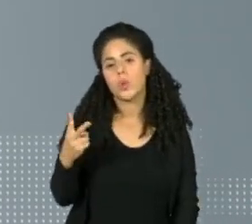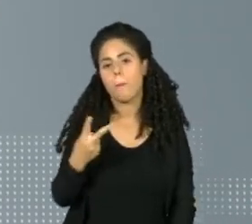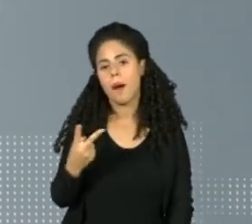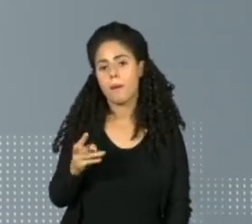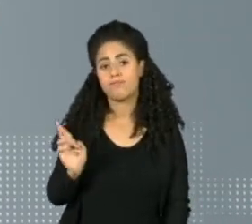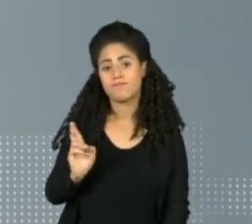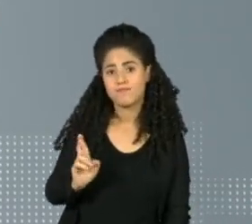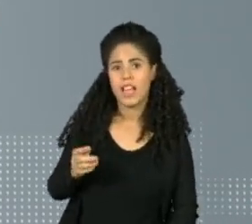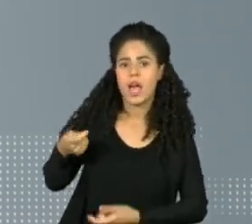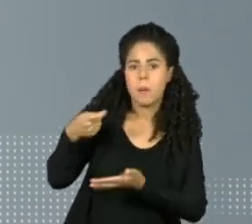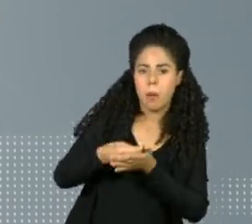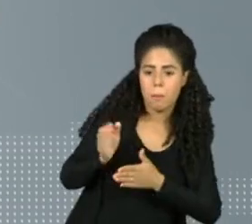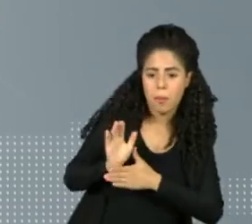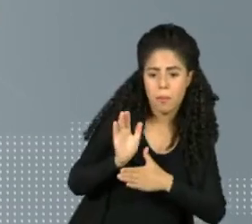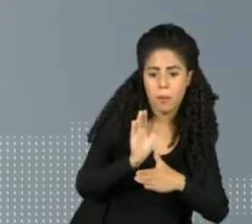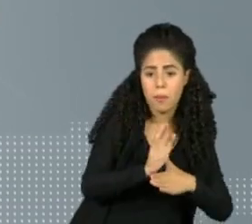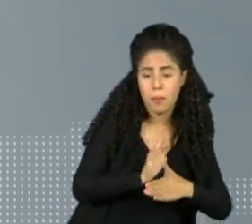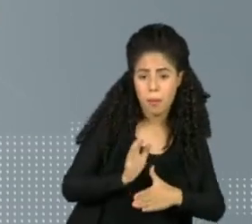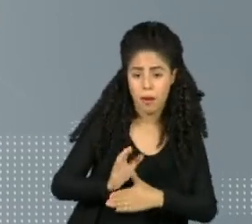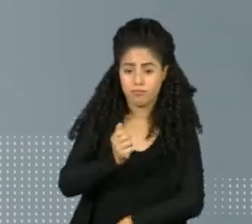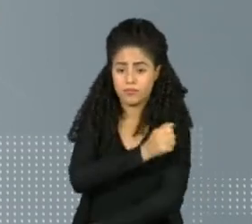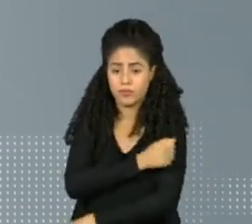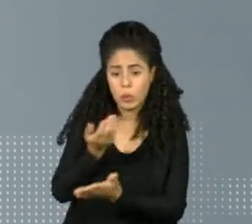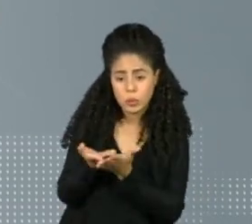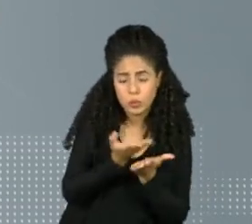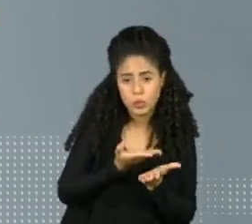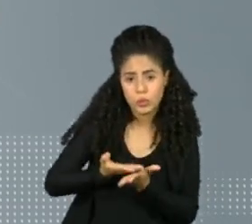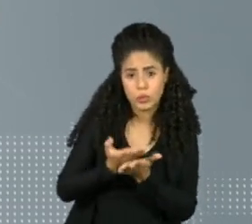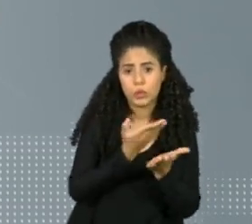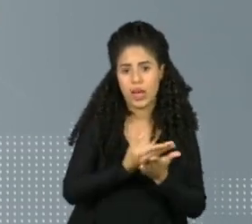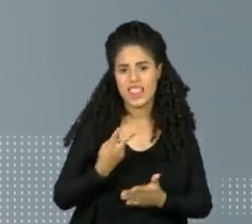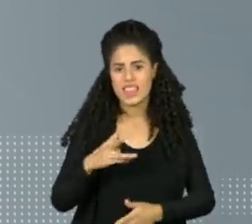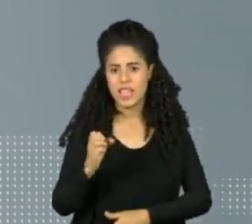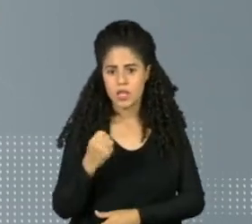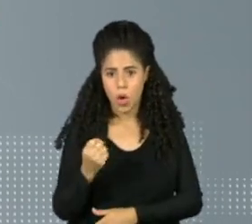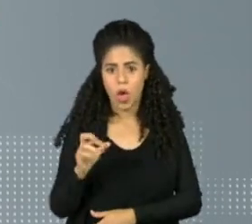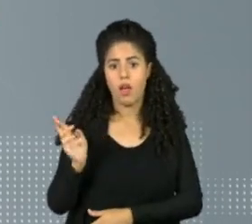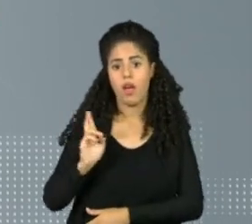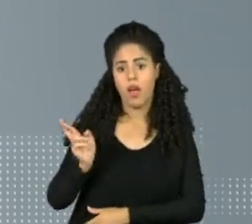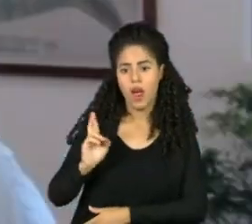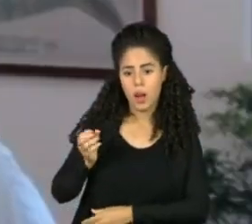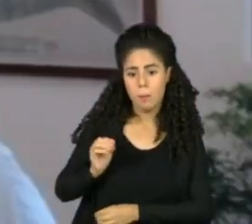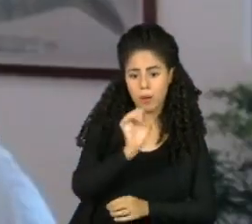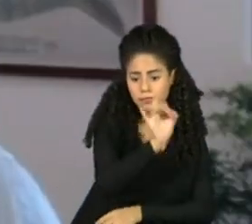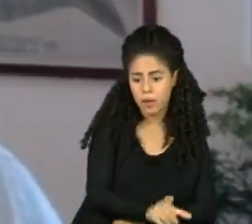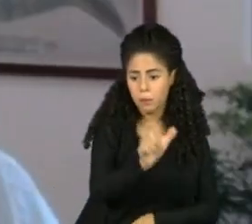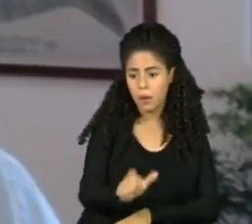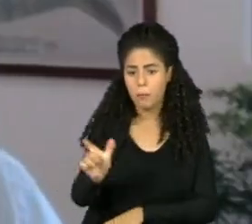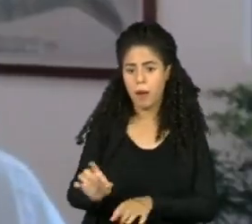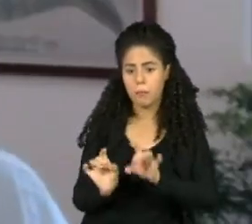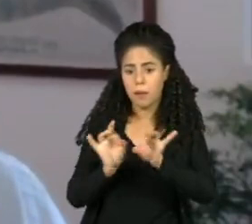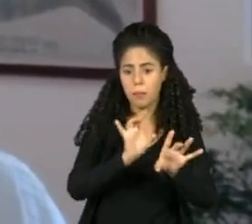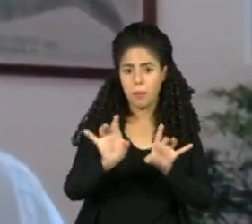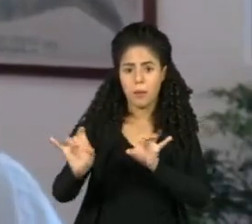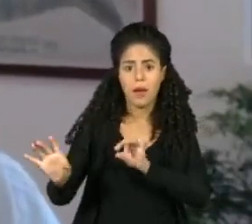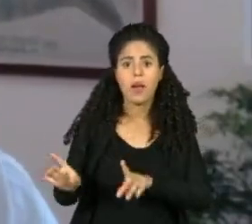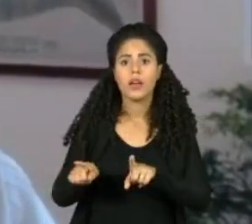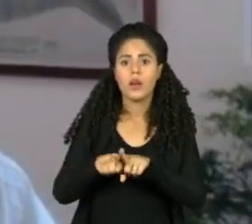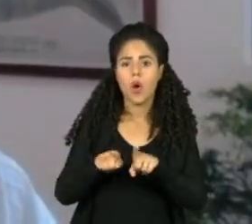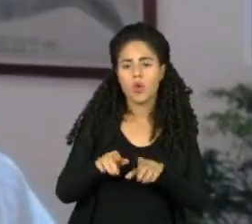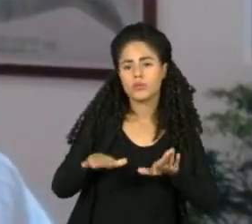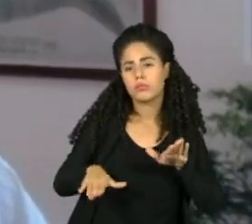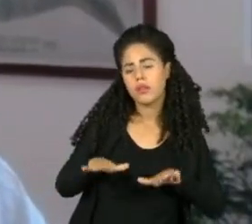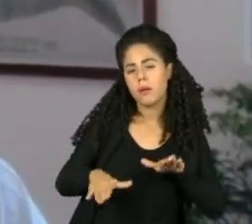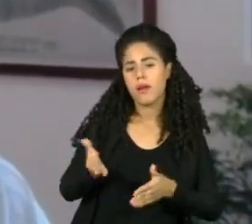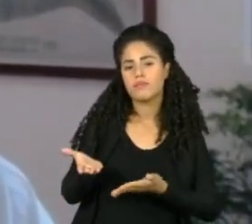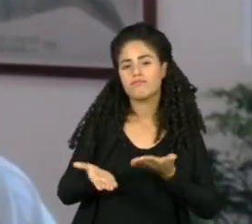para ajudar pouco mais de 2 milhões de estudantes. Média de 38 reais anuais por aluno. Hoje o custo médio de um estudante